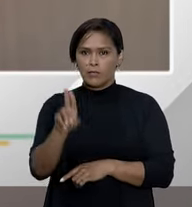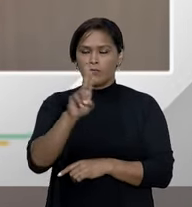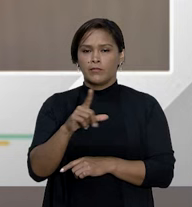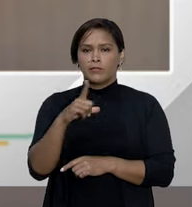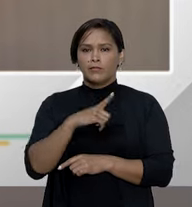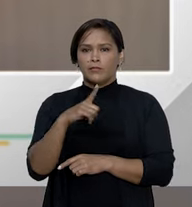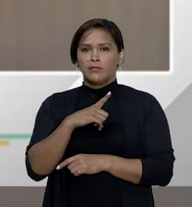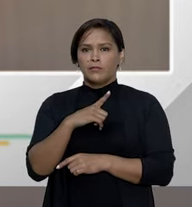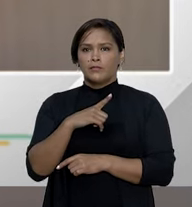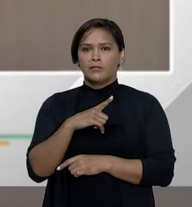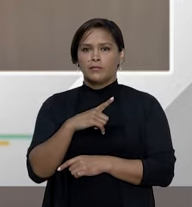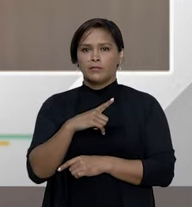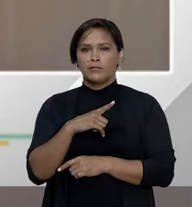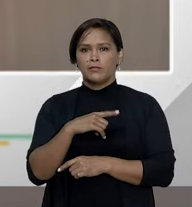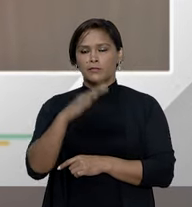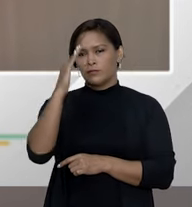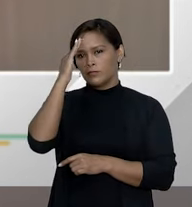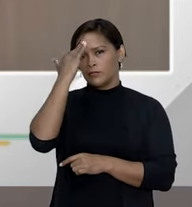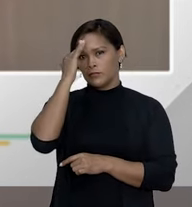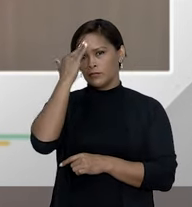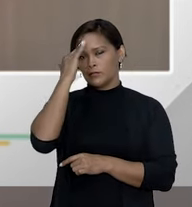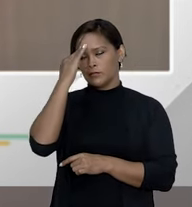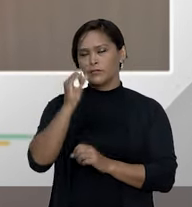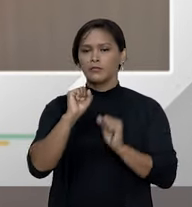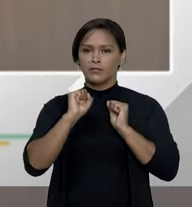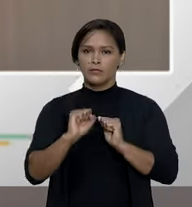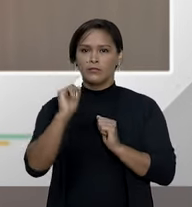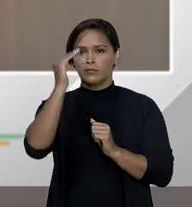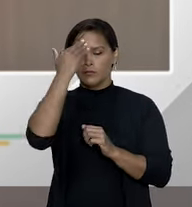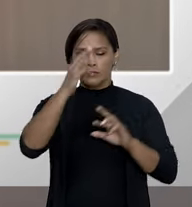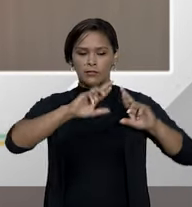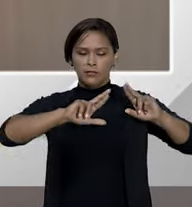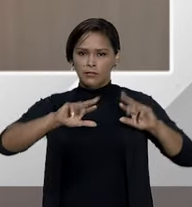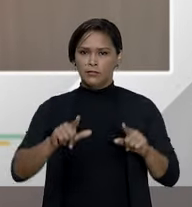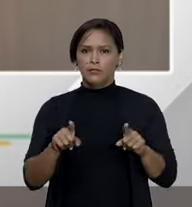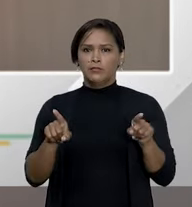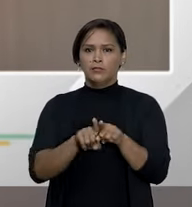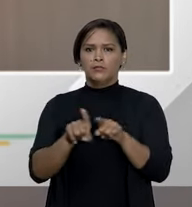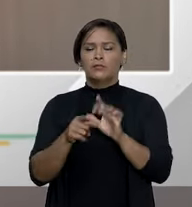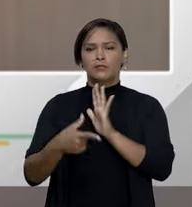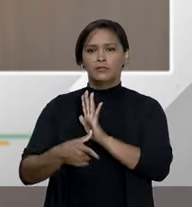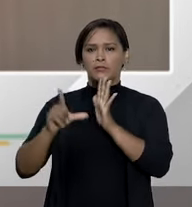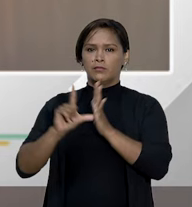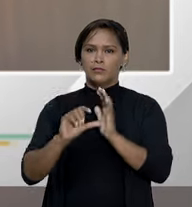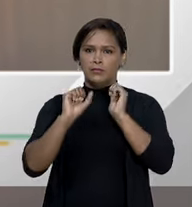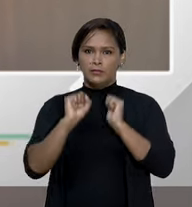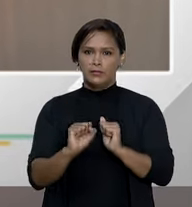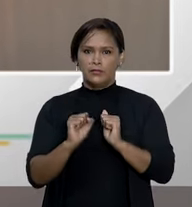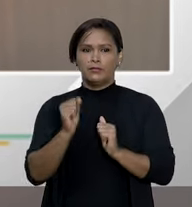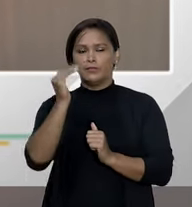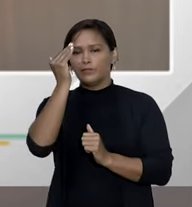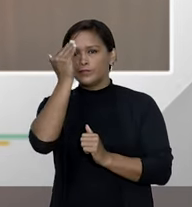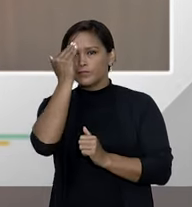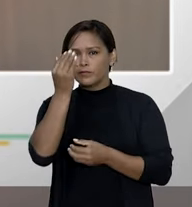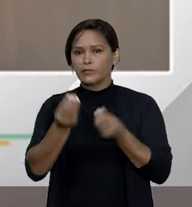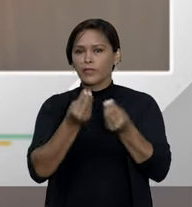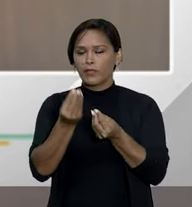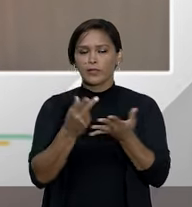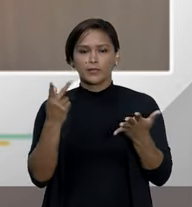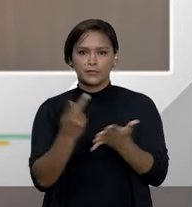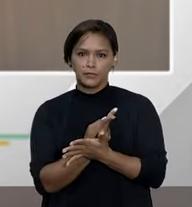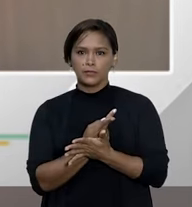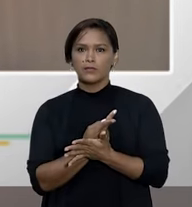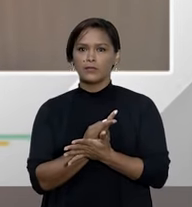essa ciência essa vamos dizer assim previamente que ele saiba dessa se houver